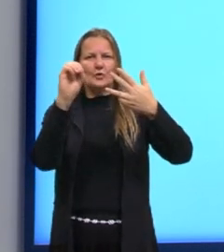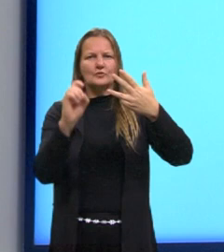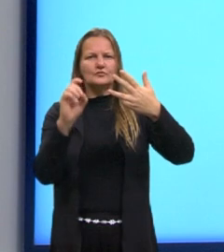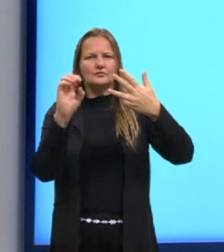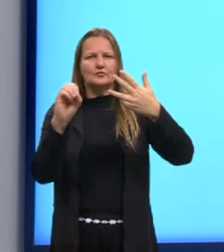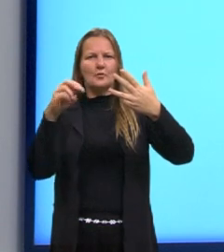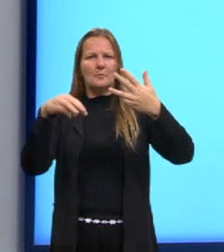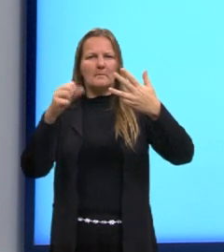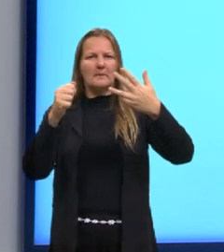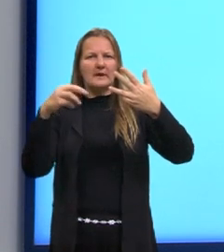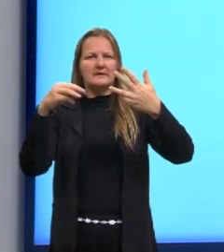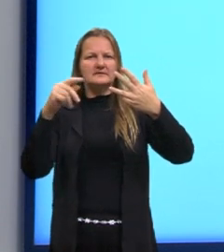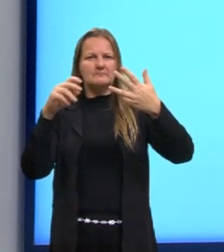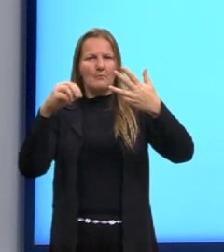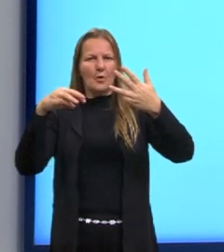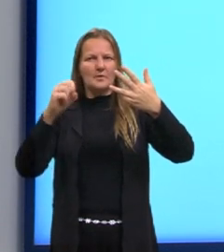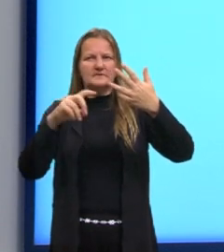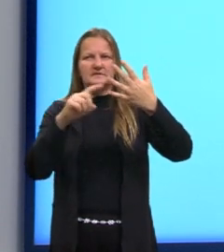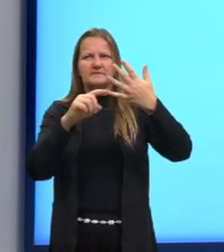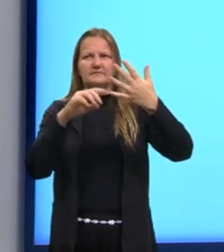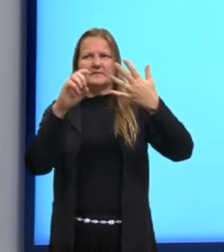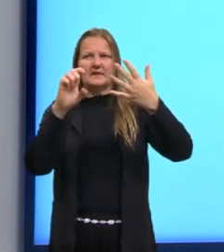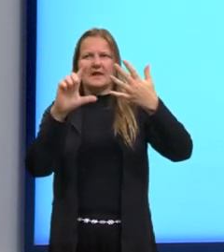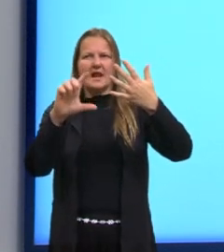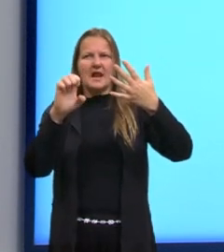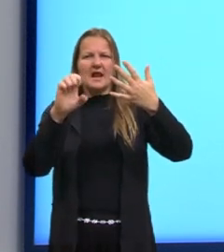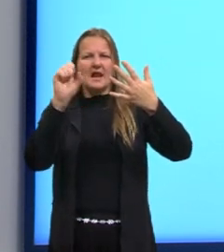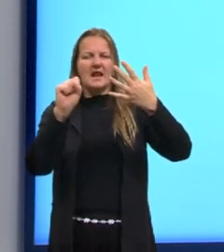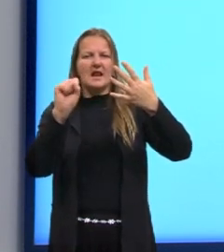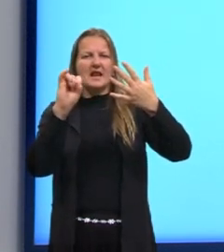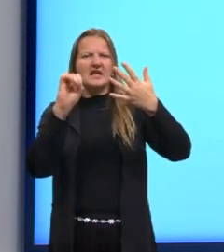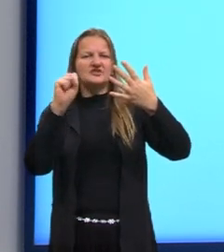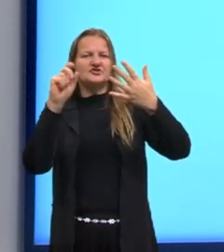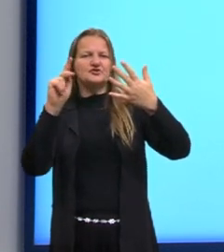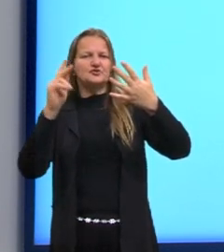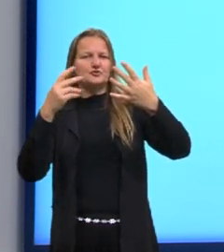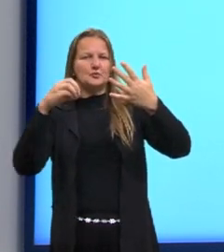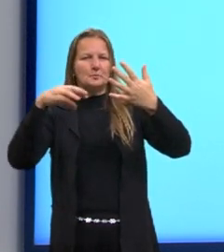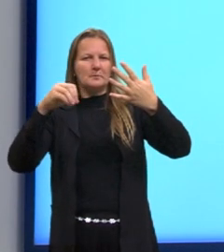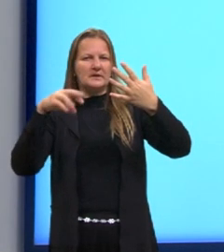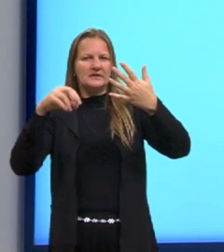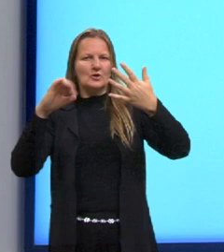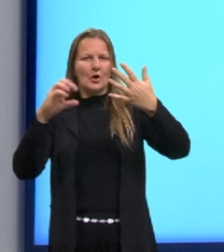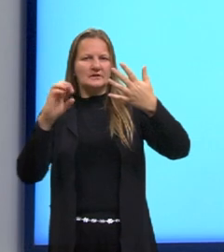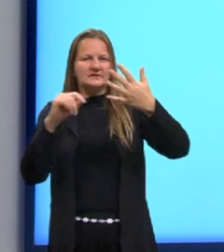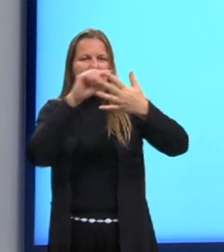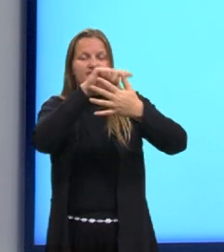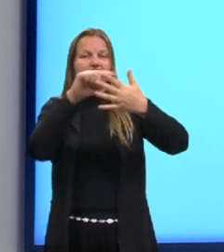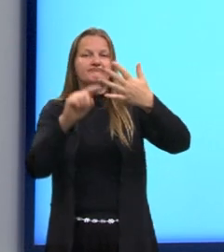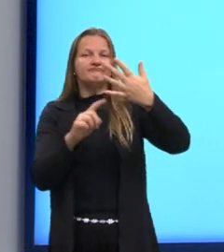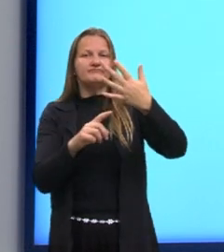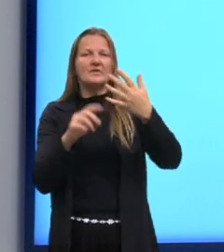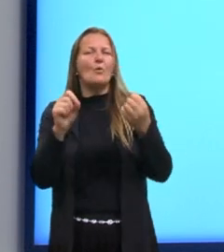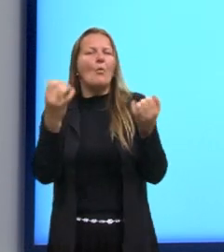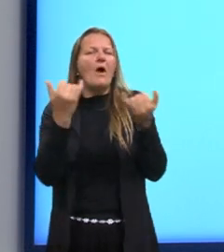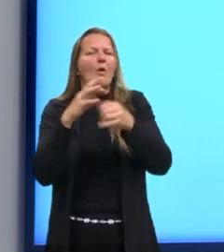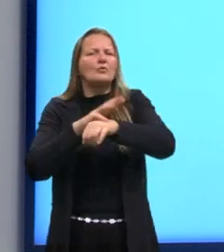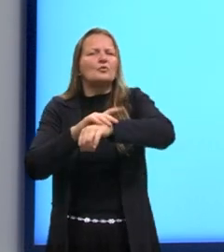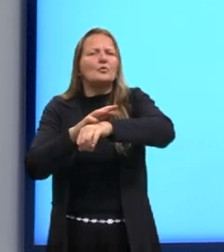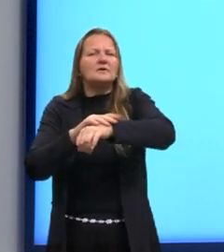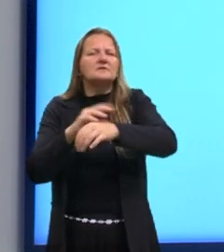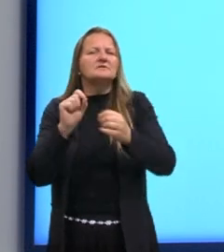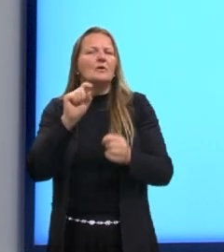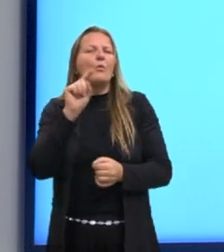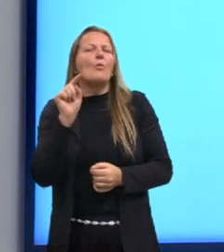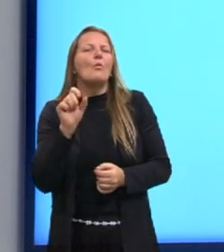leishmaniose visceral. Vamos ver a dica aqui que o enunciado nos traz. A dica aqui,